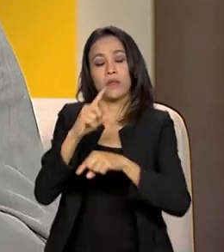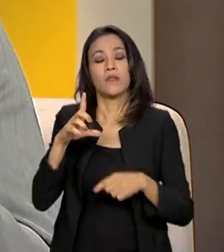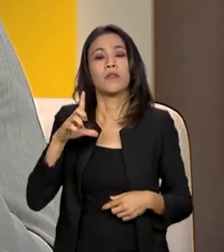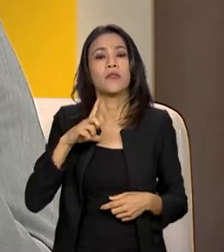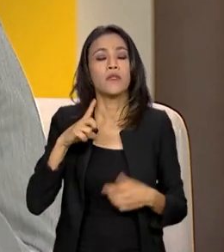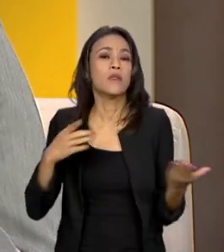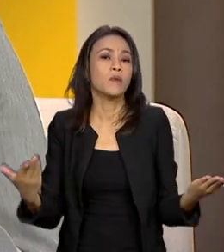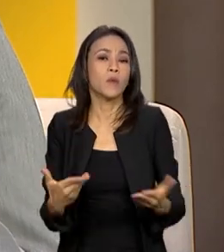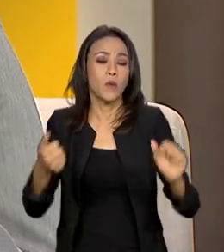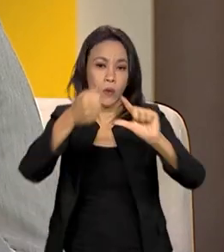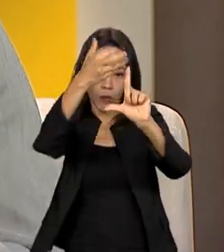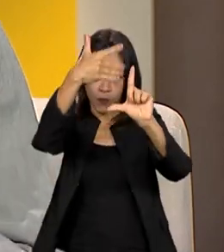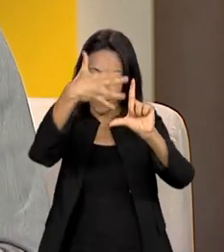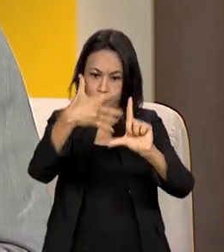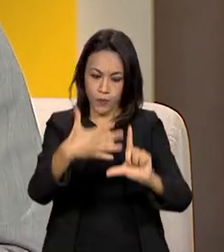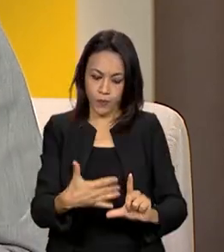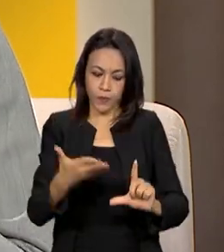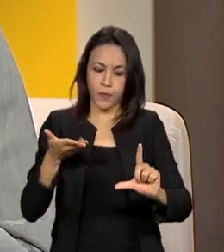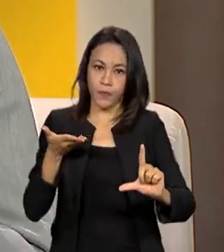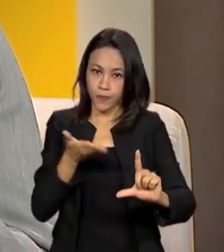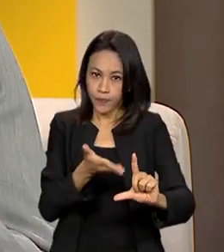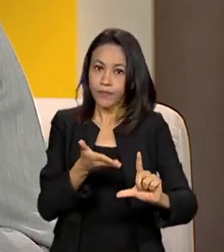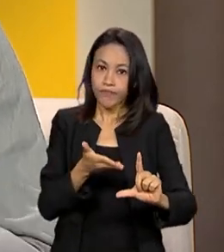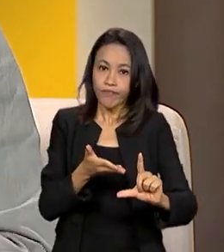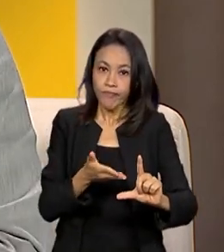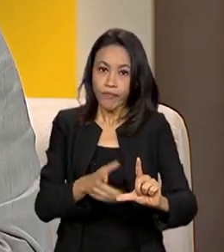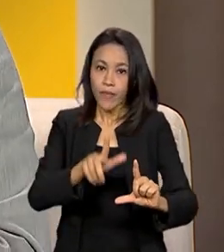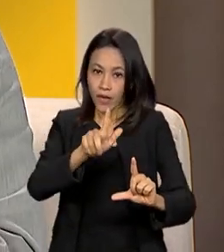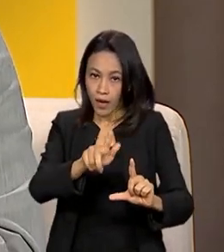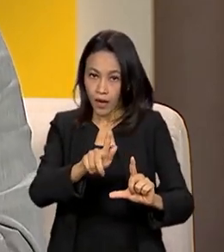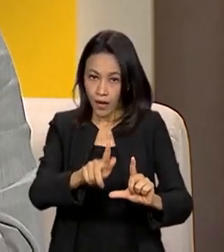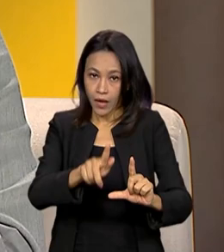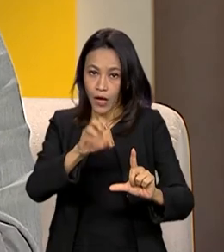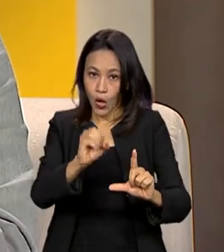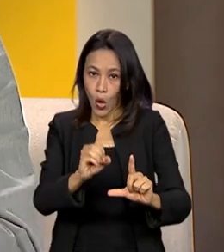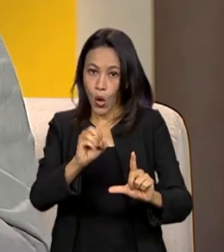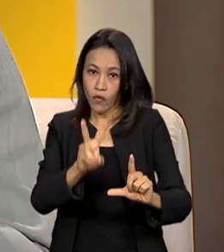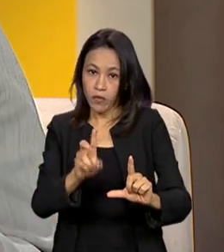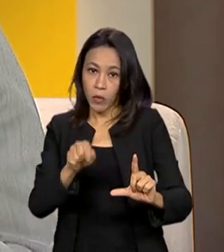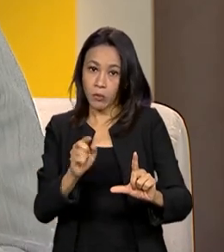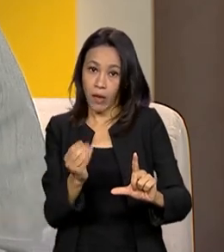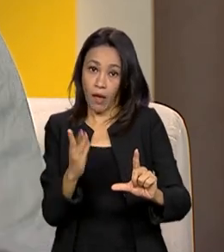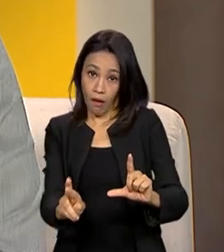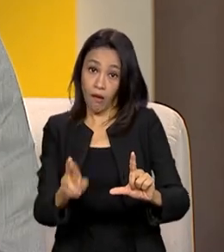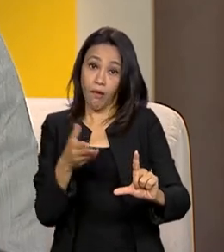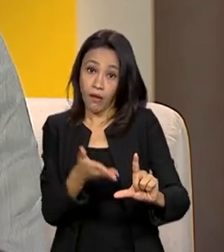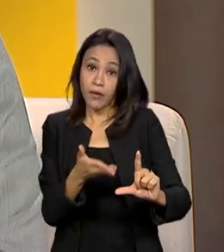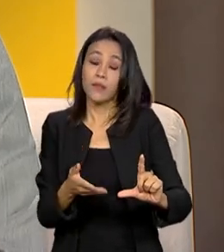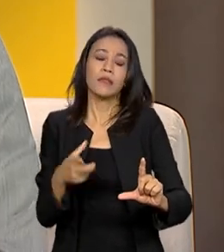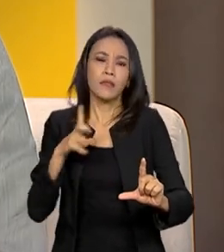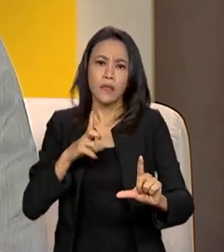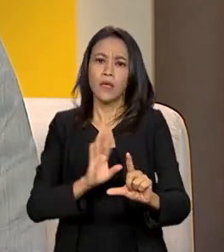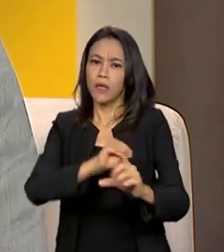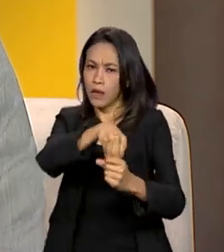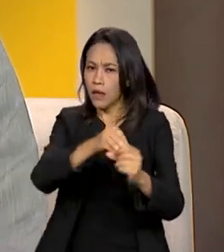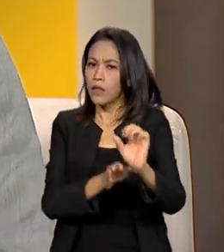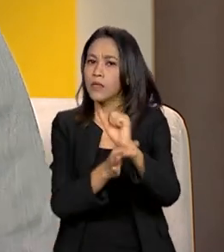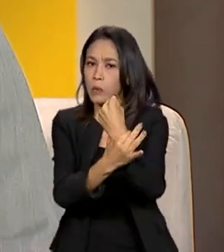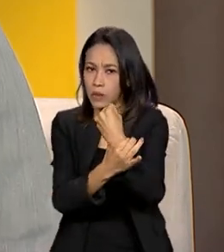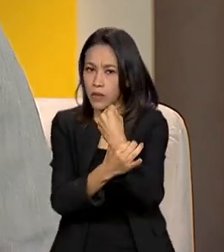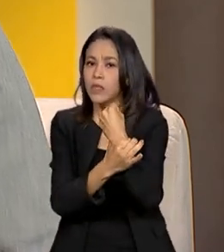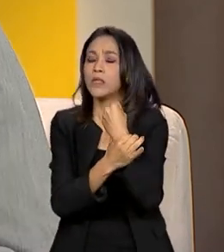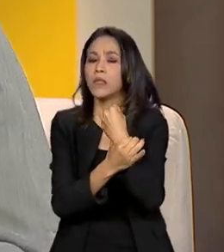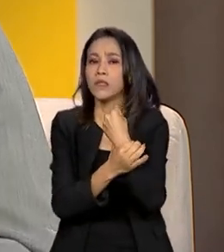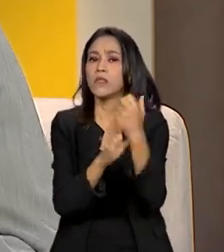plataforma Gov.br sendo hospedada utilizando os maiores critérios possíveis de segurança da informação.